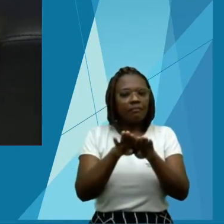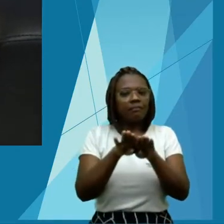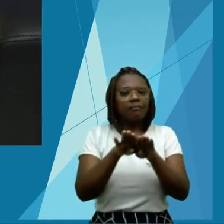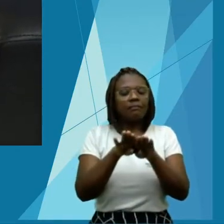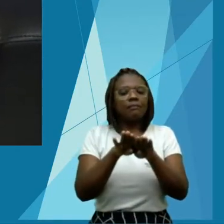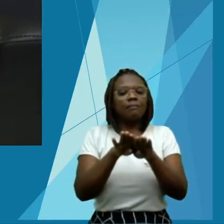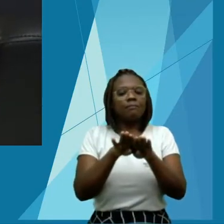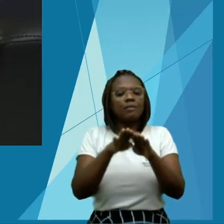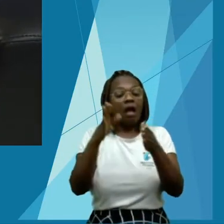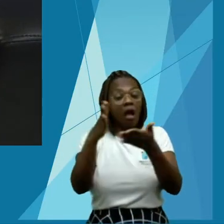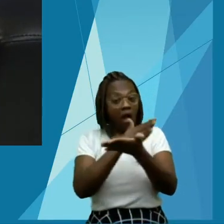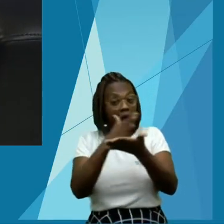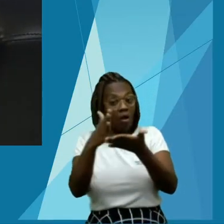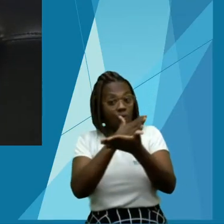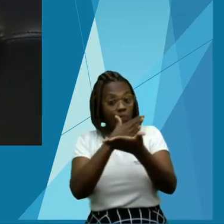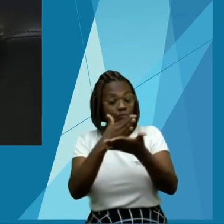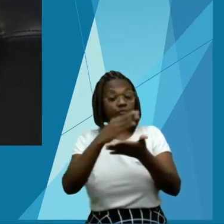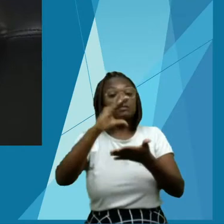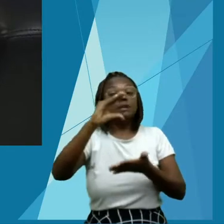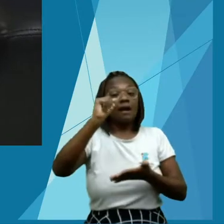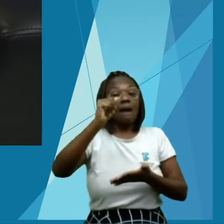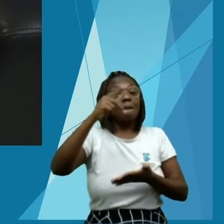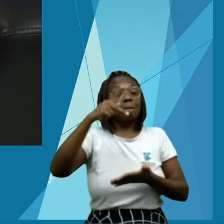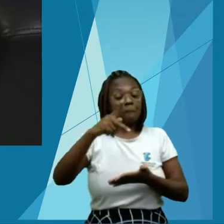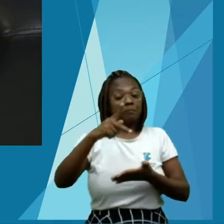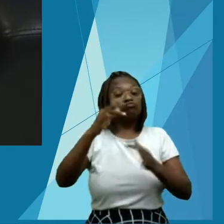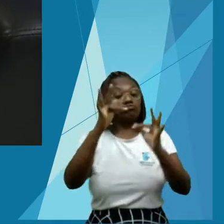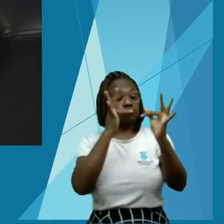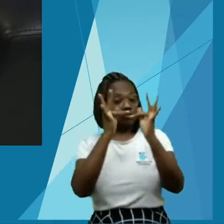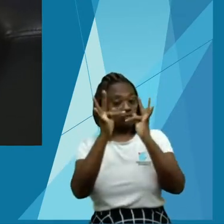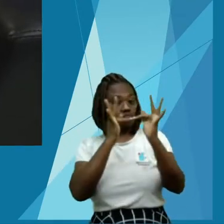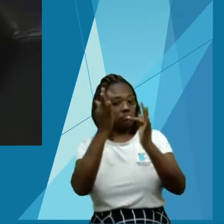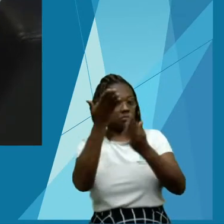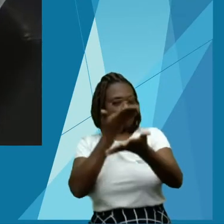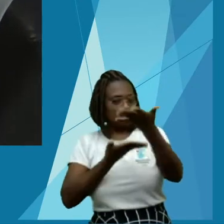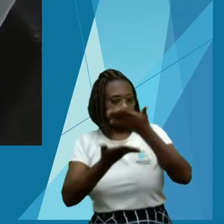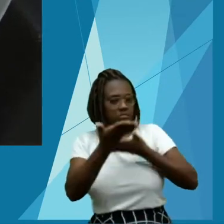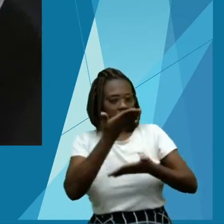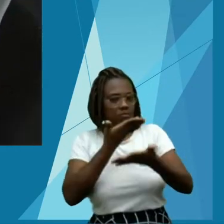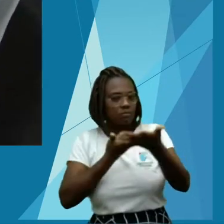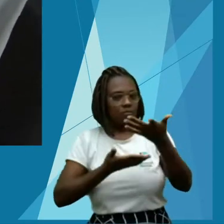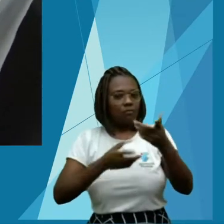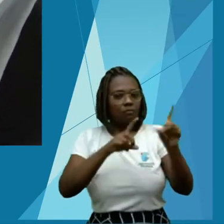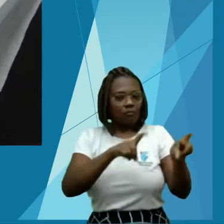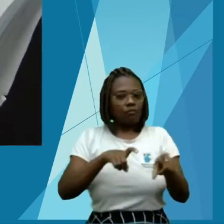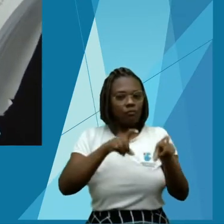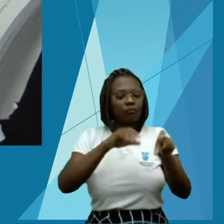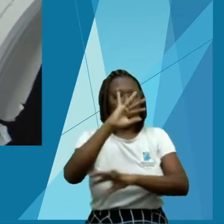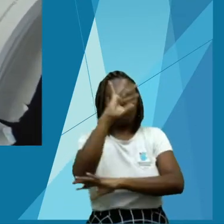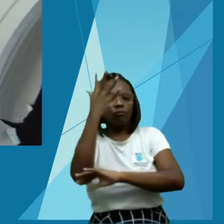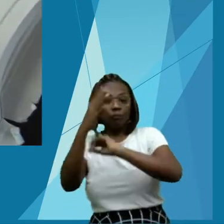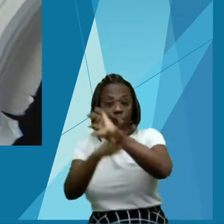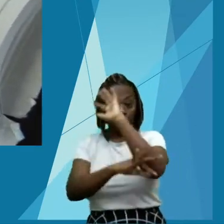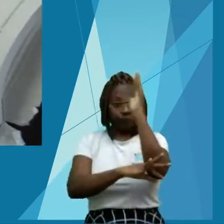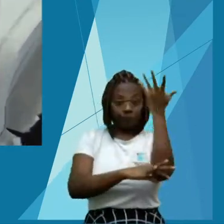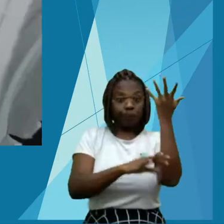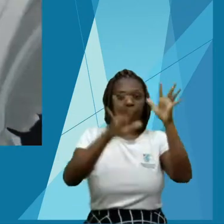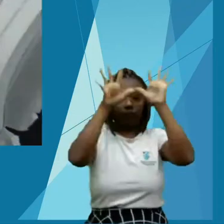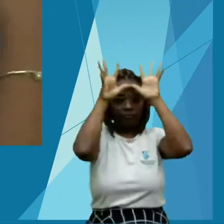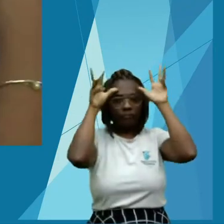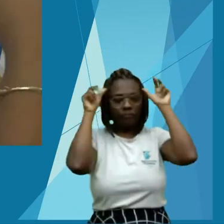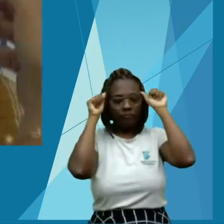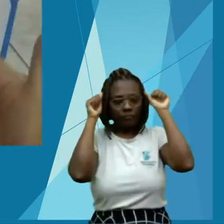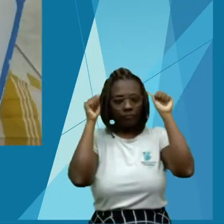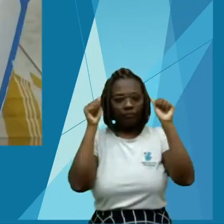Nós dedicamos 6 capítulos para a extração do extrativismo não-madeireiro e madeireiro do Acre.